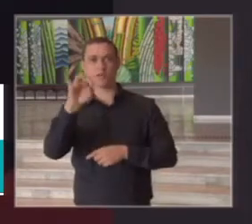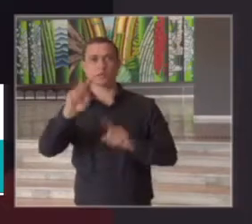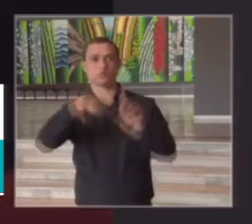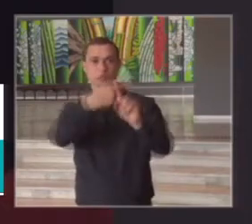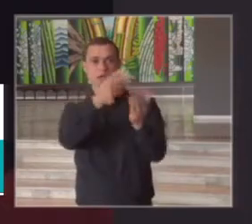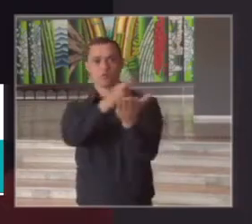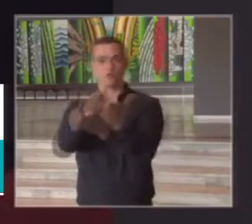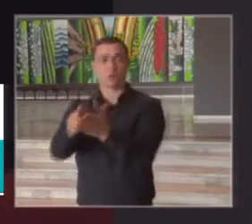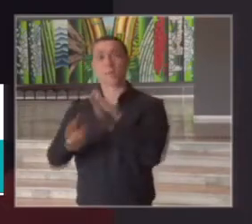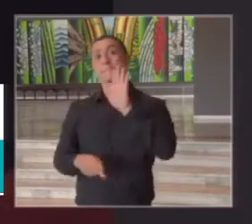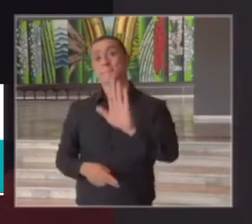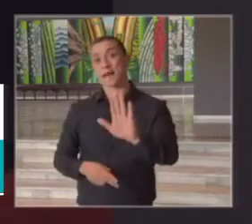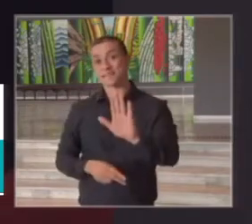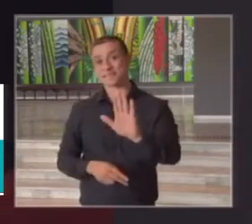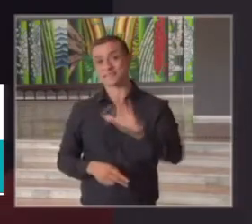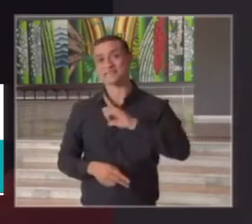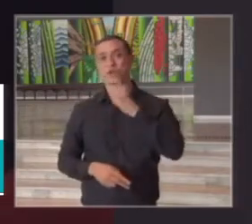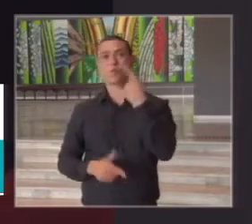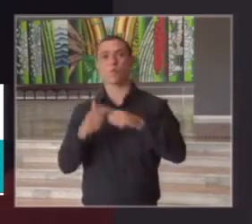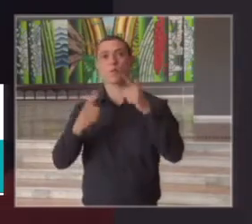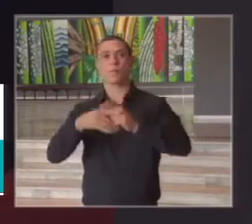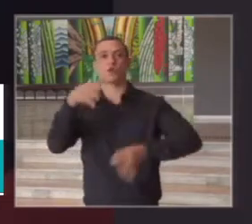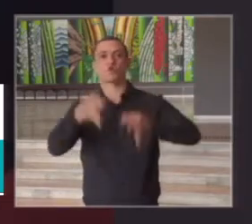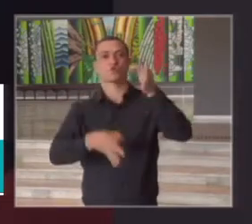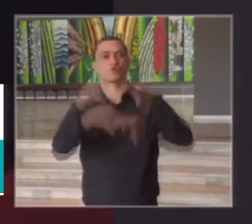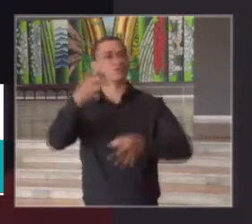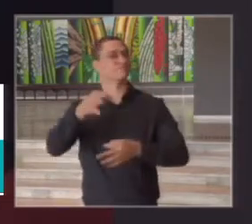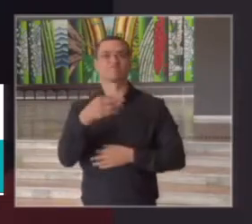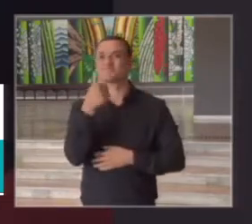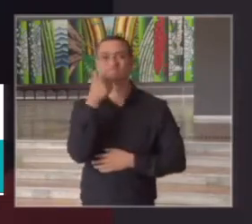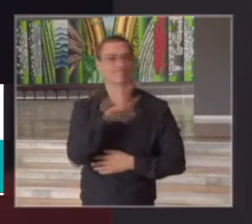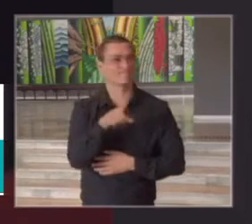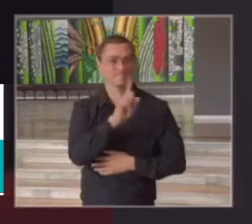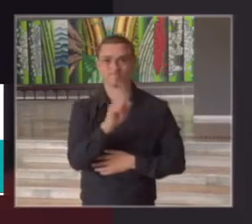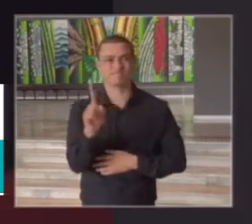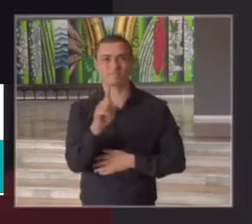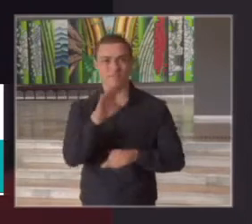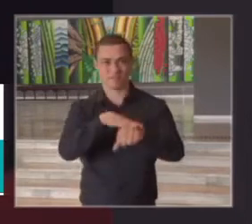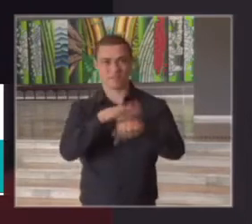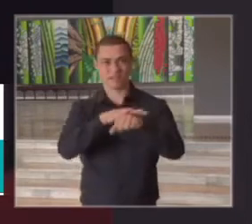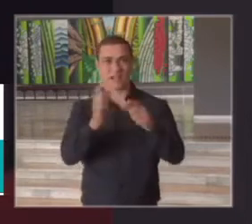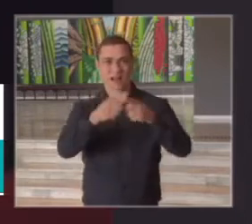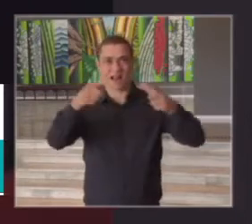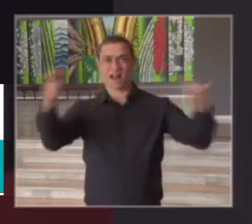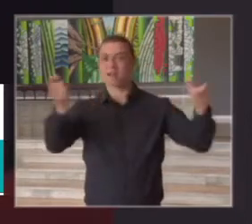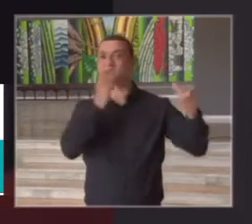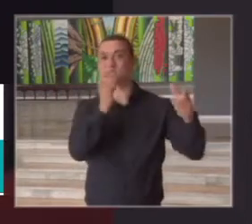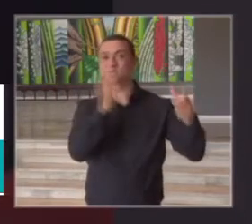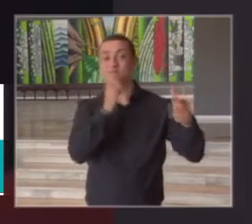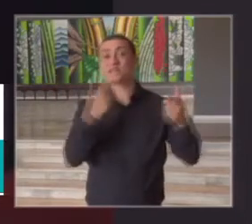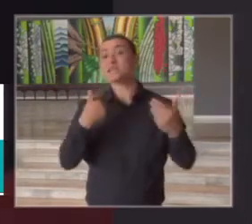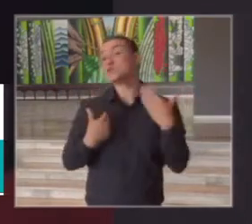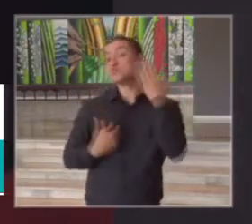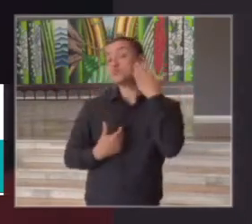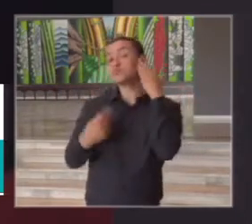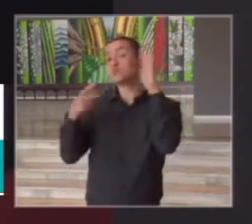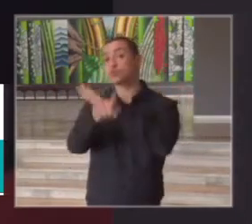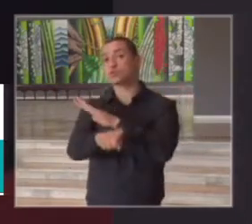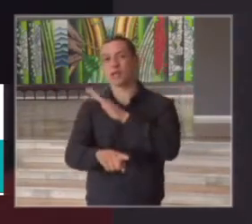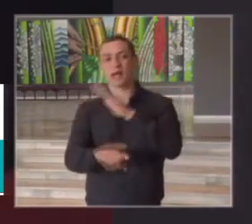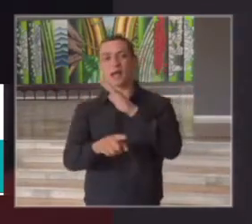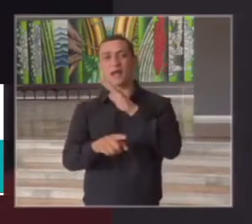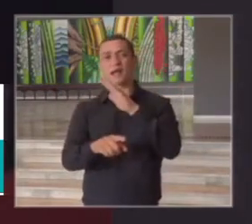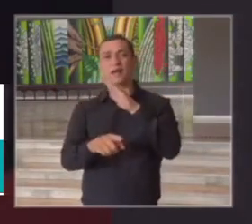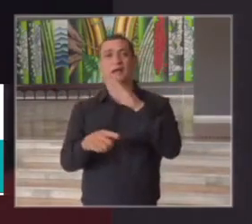leitos mas existe uma questão judicial que não conseguiu fazer essa ampliação e eu gostaria de saber principalmente